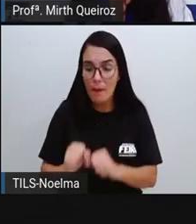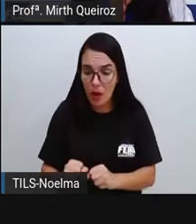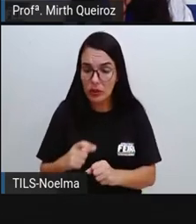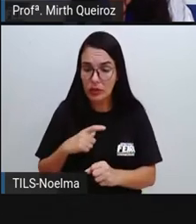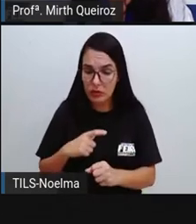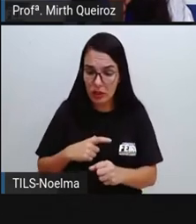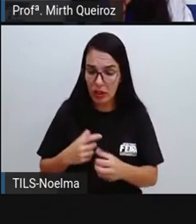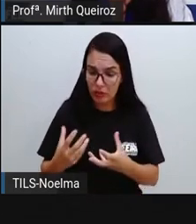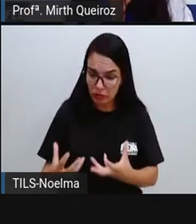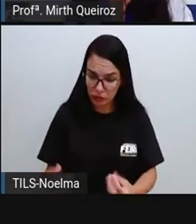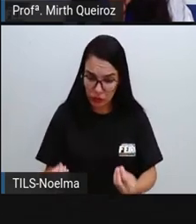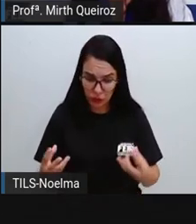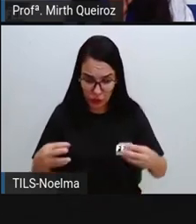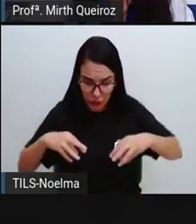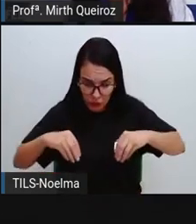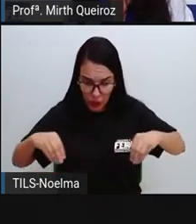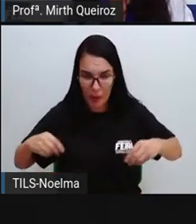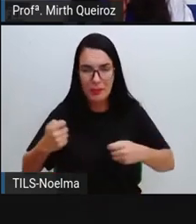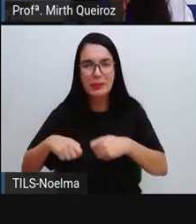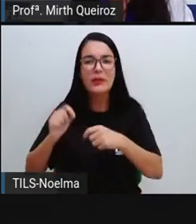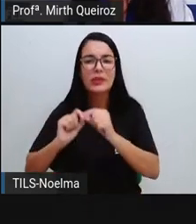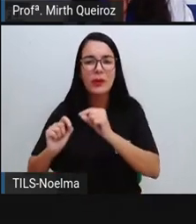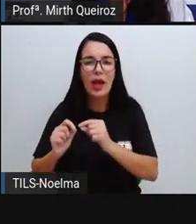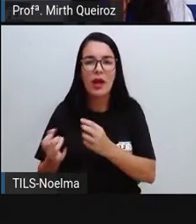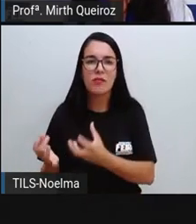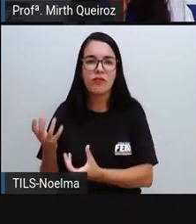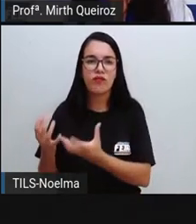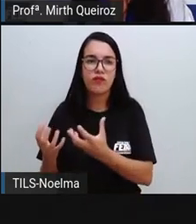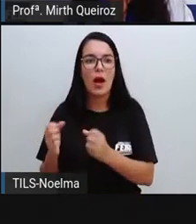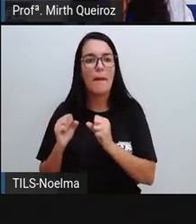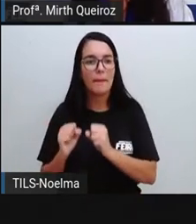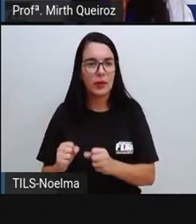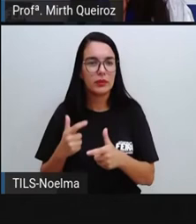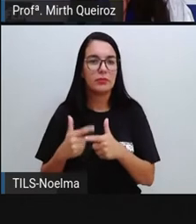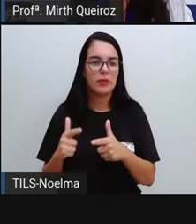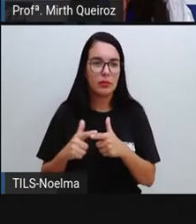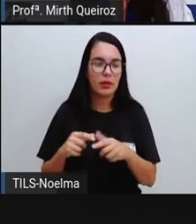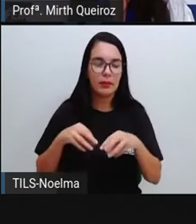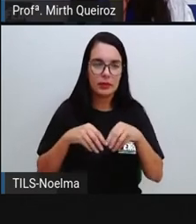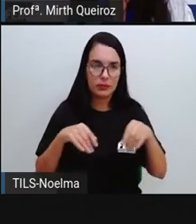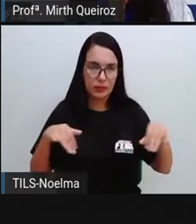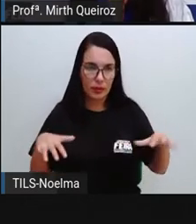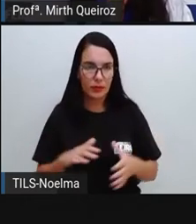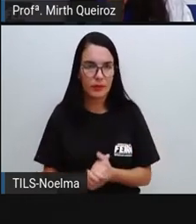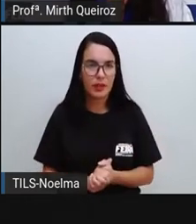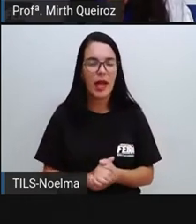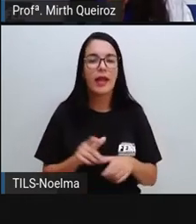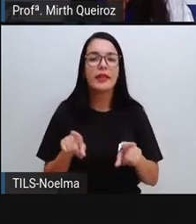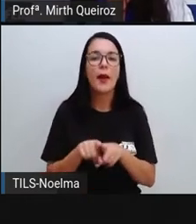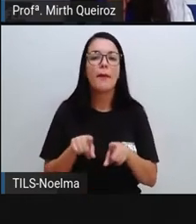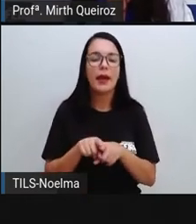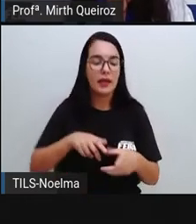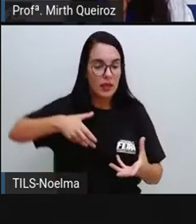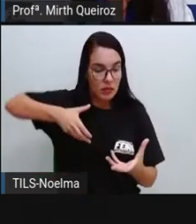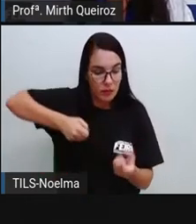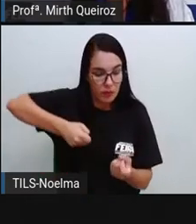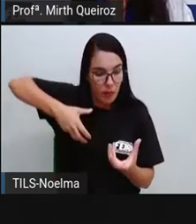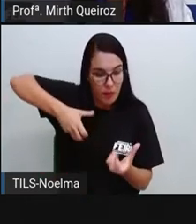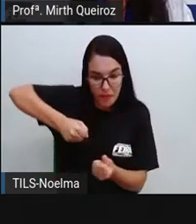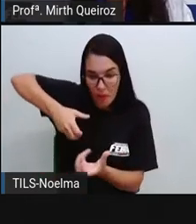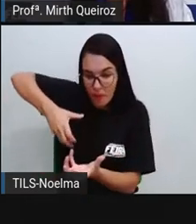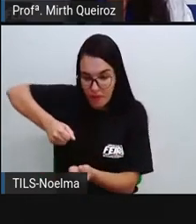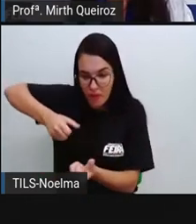para adubar o próprio solo, se queima, né? E essa queimada prejudica o solo. O uso de fertilizantes químicos e